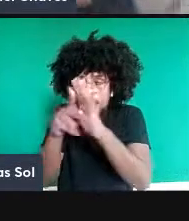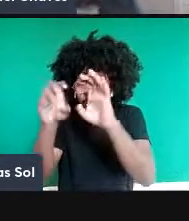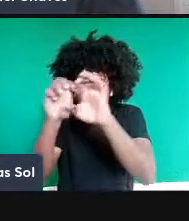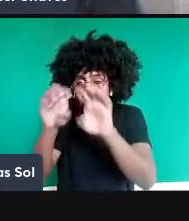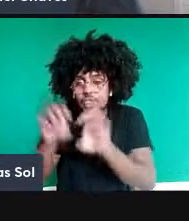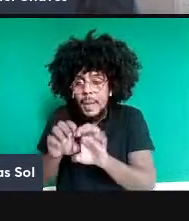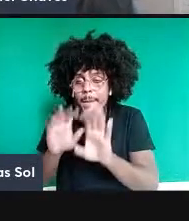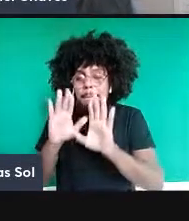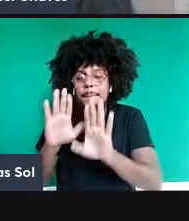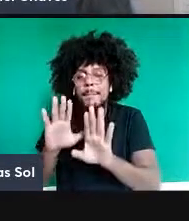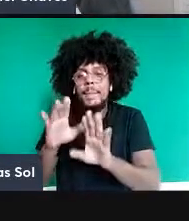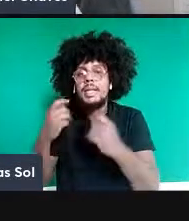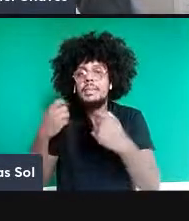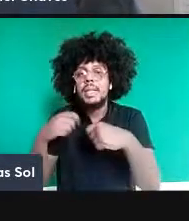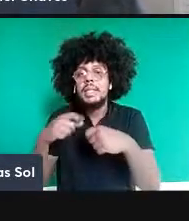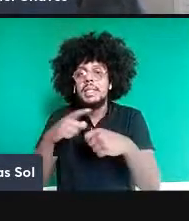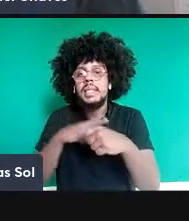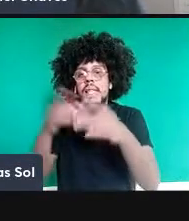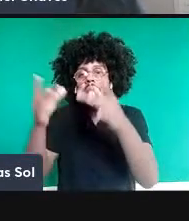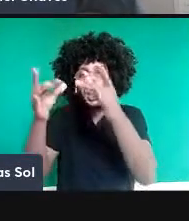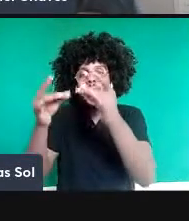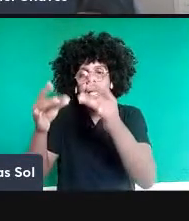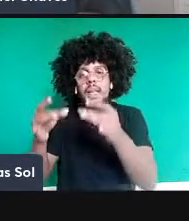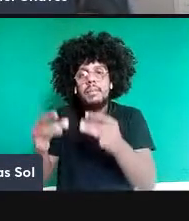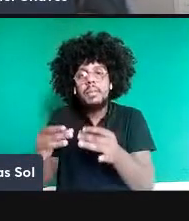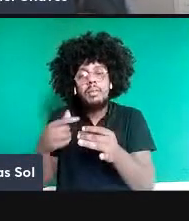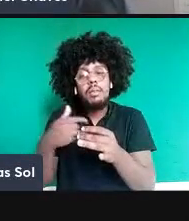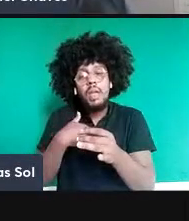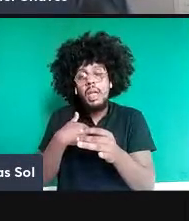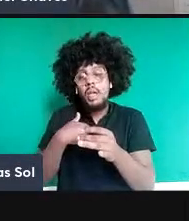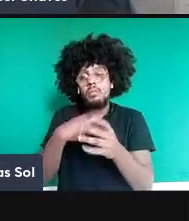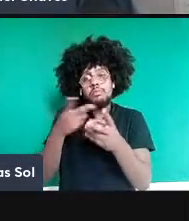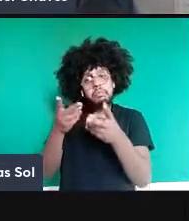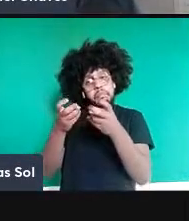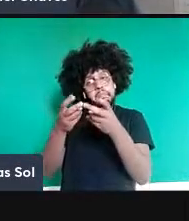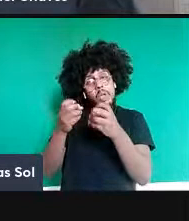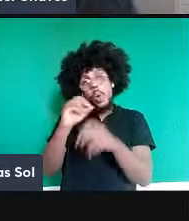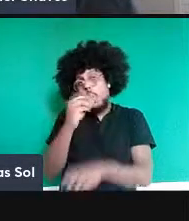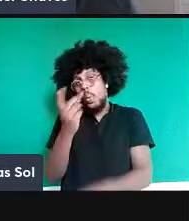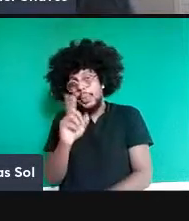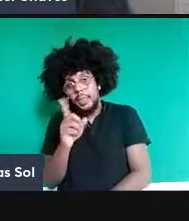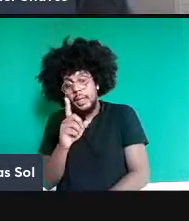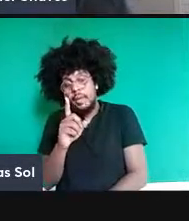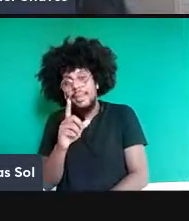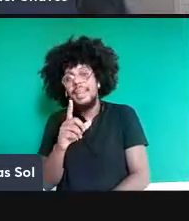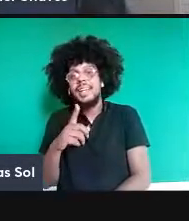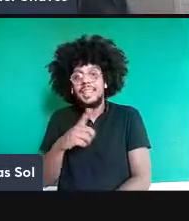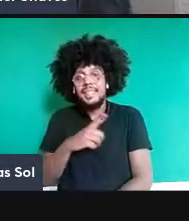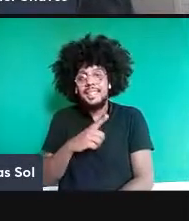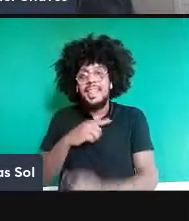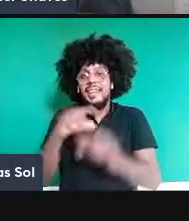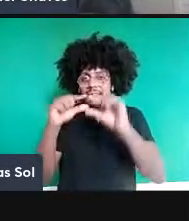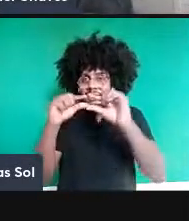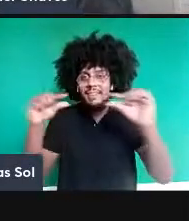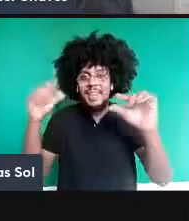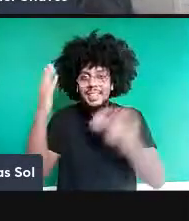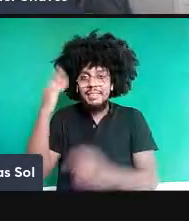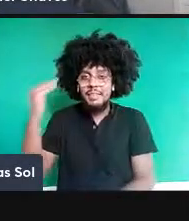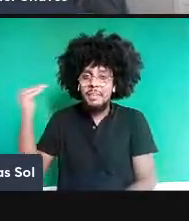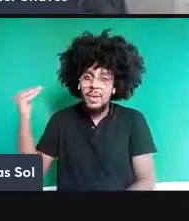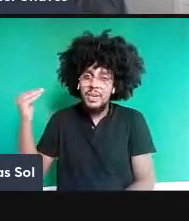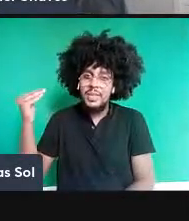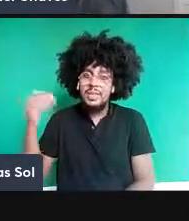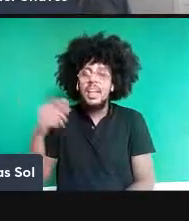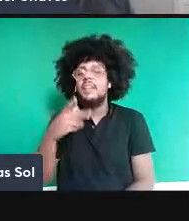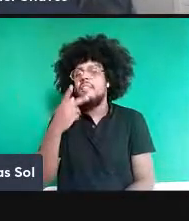independentes do meu ato de observá-las ou não. O Einstein dizia essa frase famosa, você realmente acredita que a Lua não